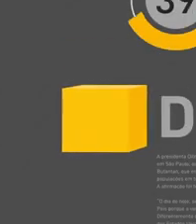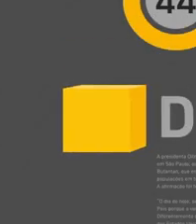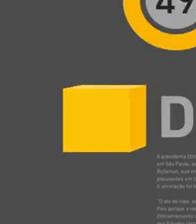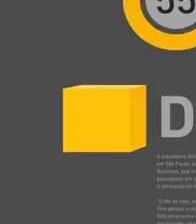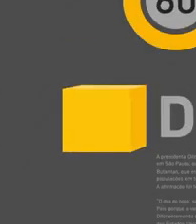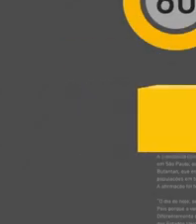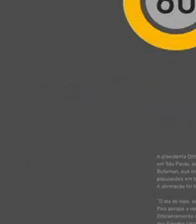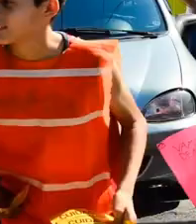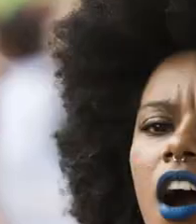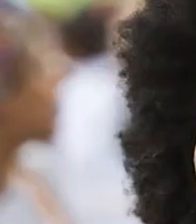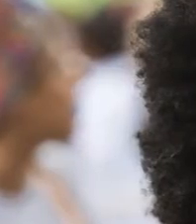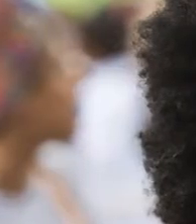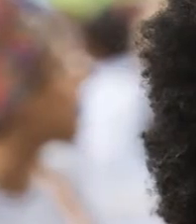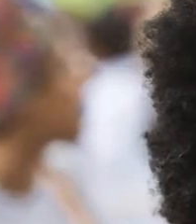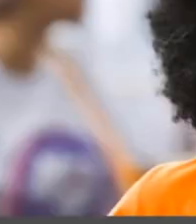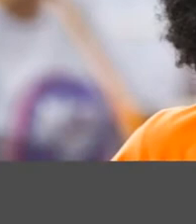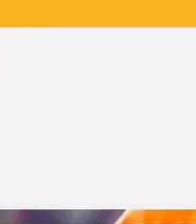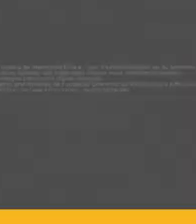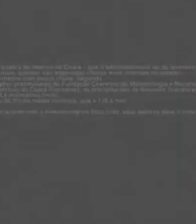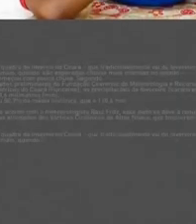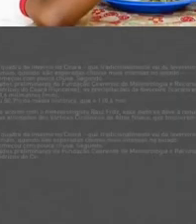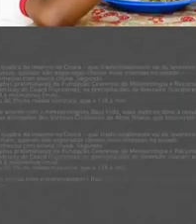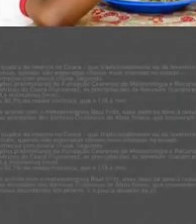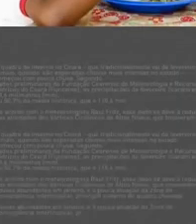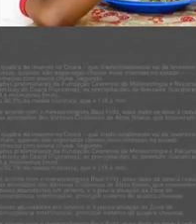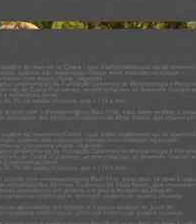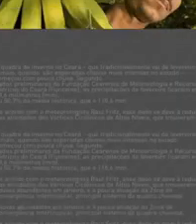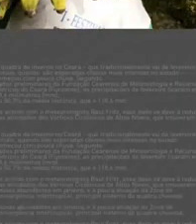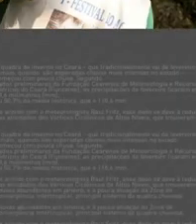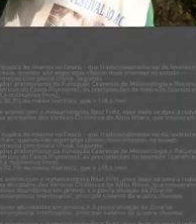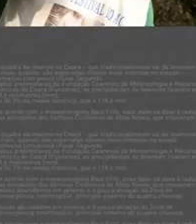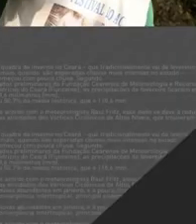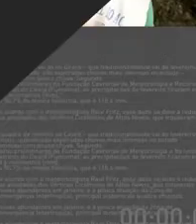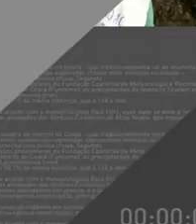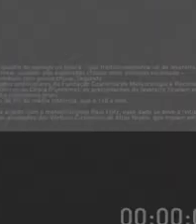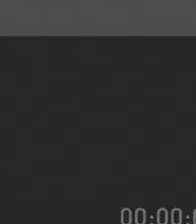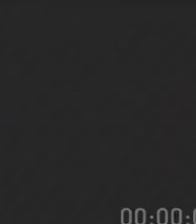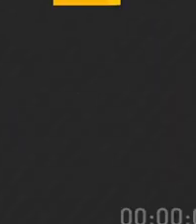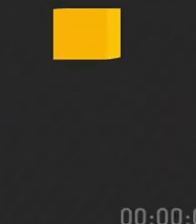Música Música Música